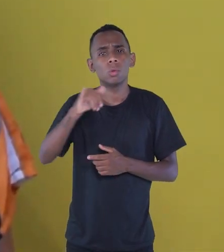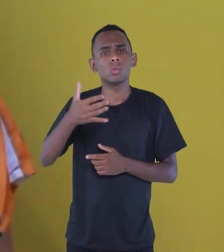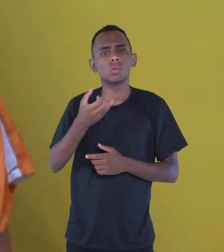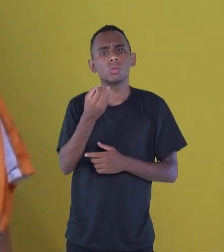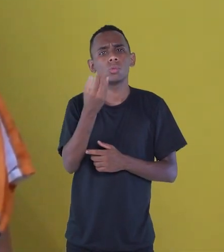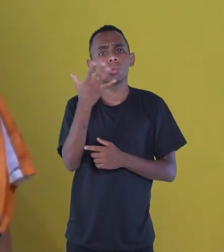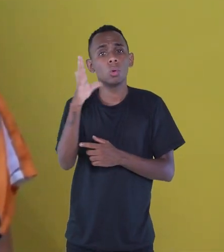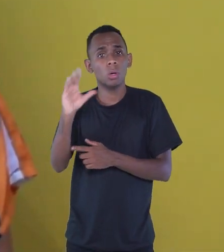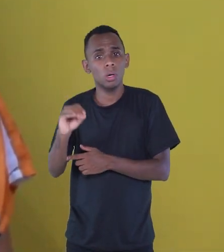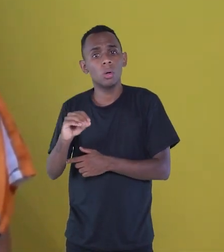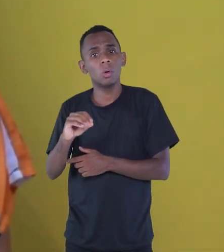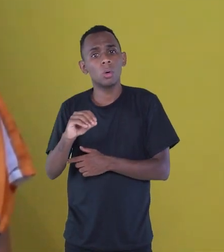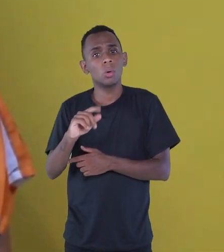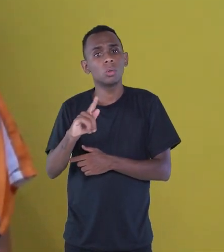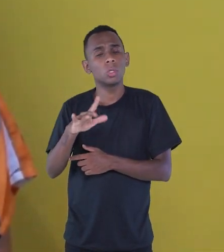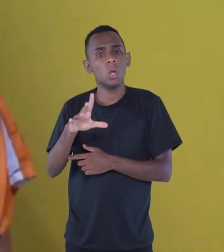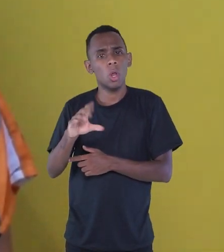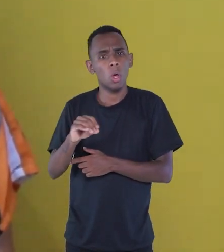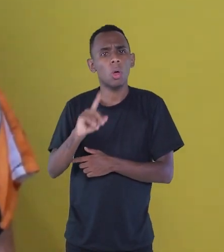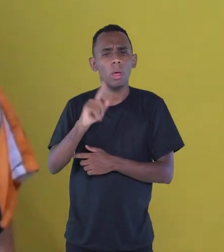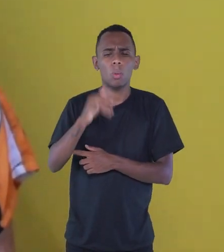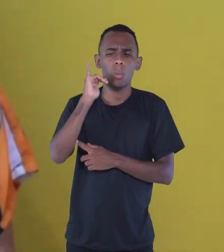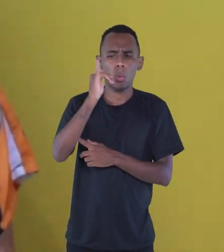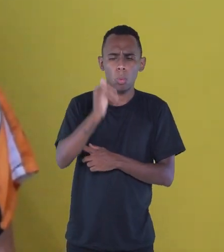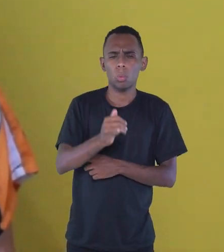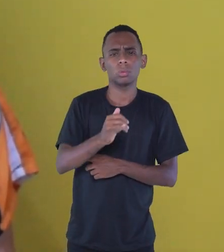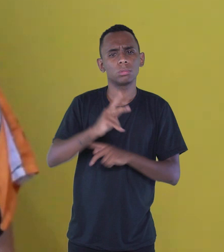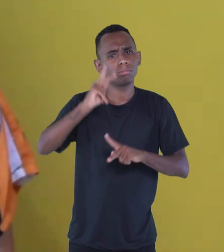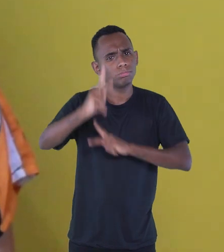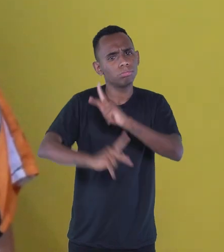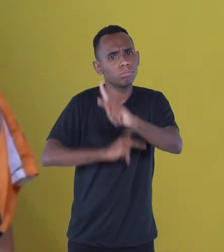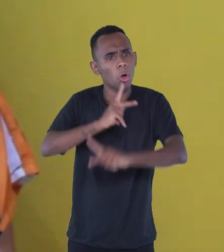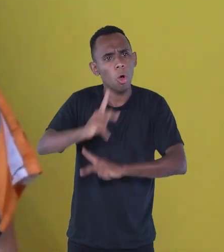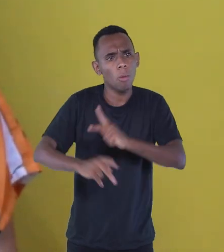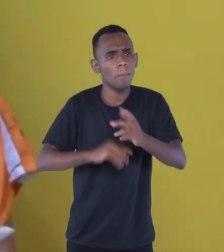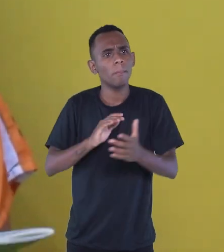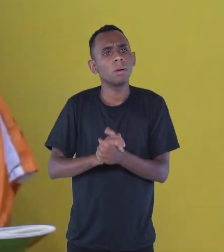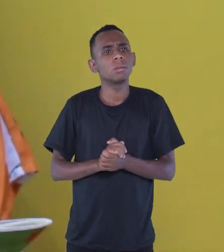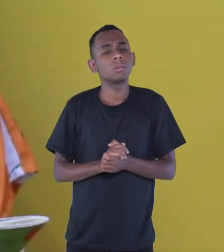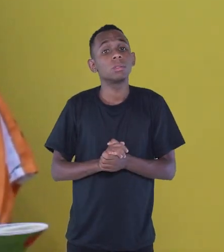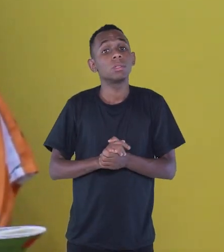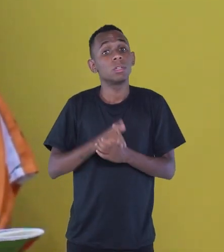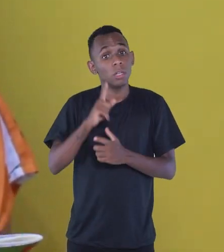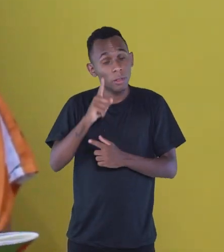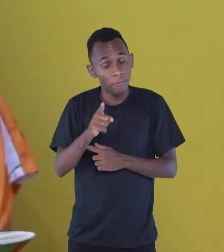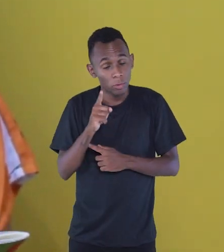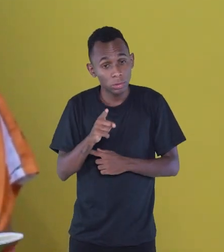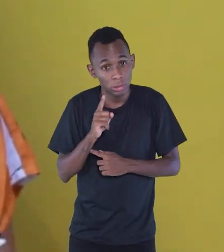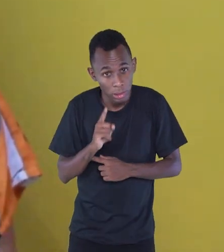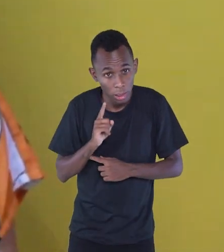Que é um conto popular. Que você recontou aqui,